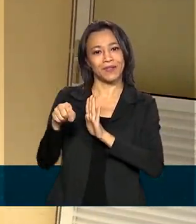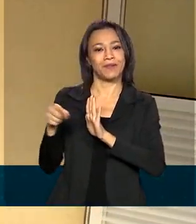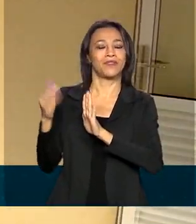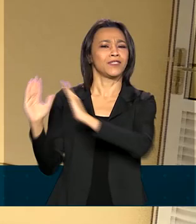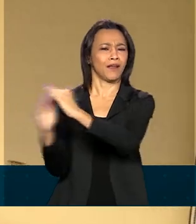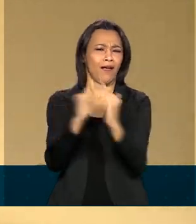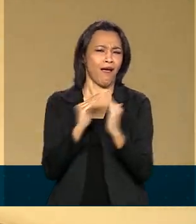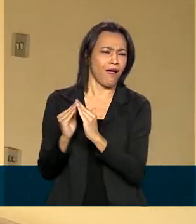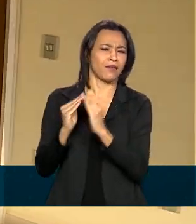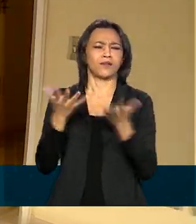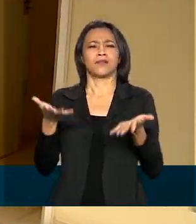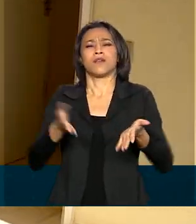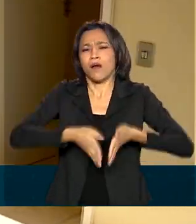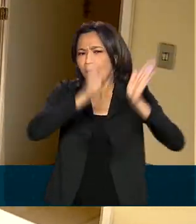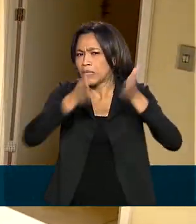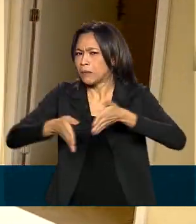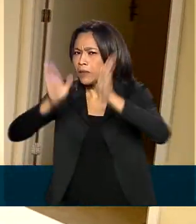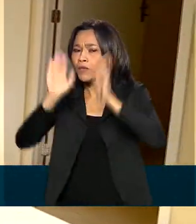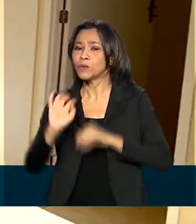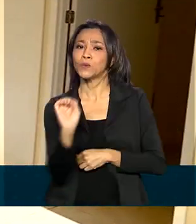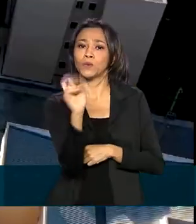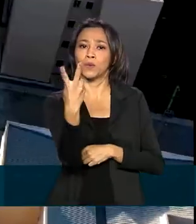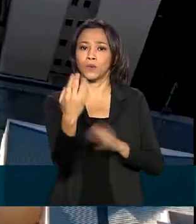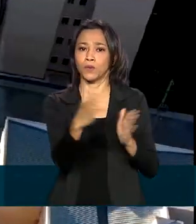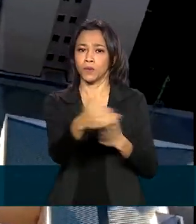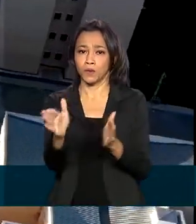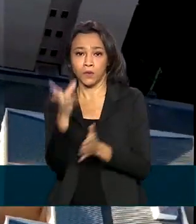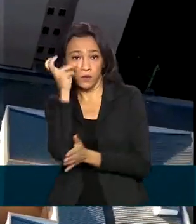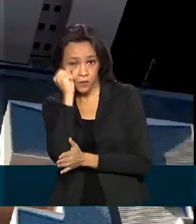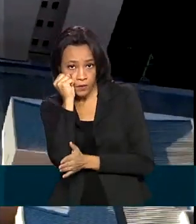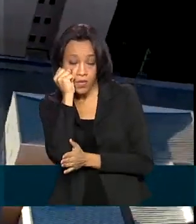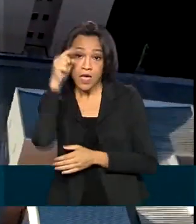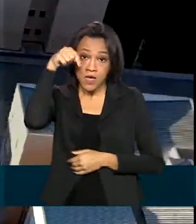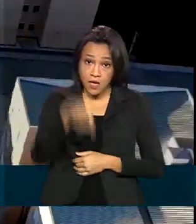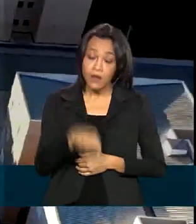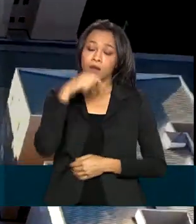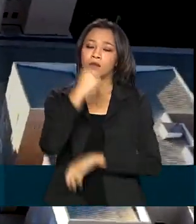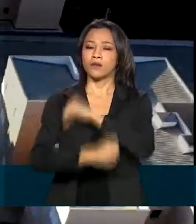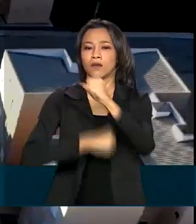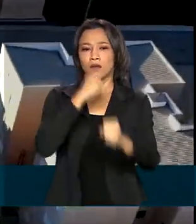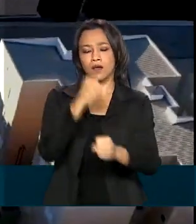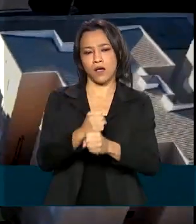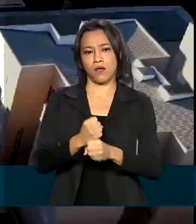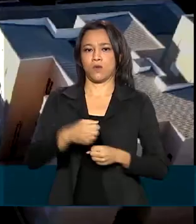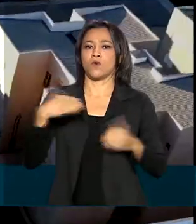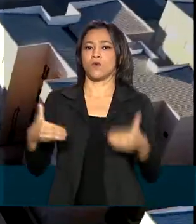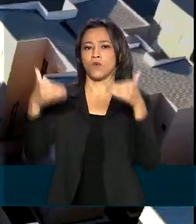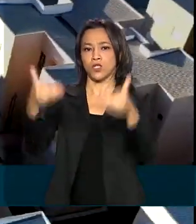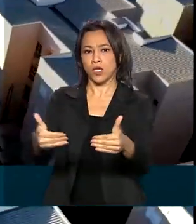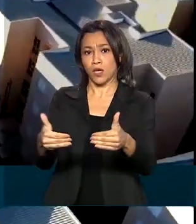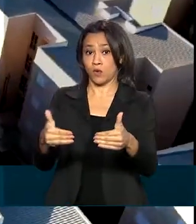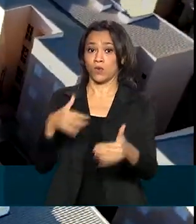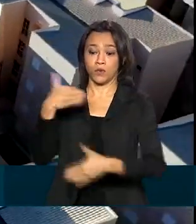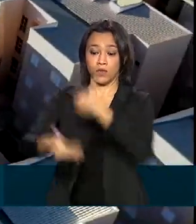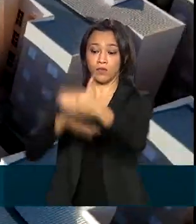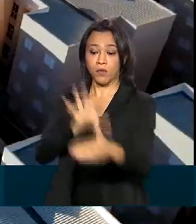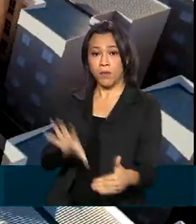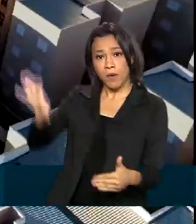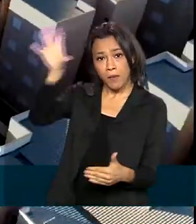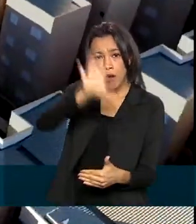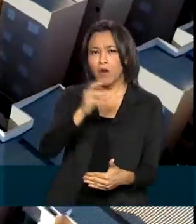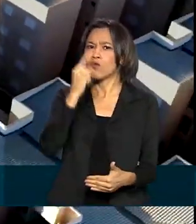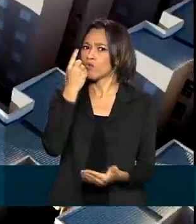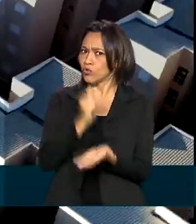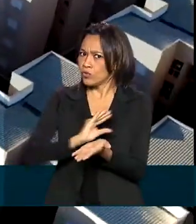São casas e apartamentos com dois quartos. Este ano, o Ministério do Desenvolvimento Regional já investiu mais de um